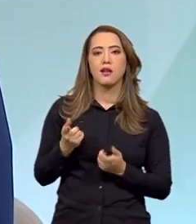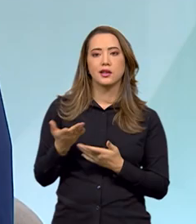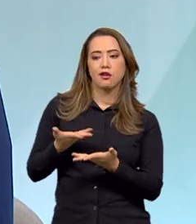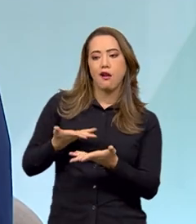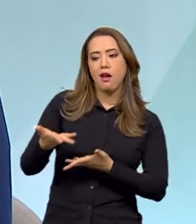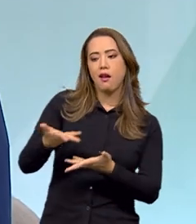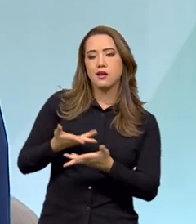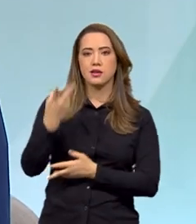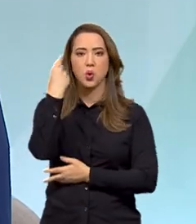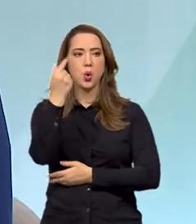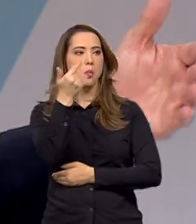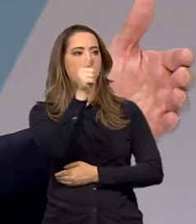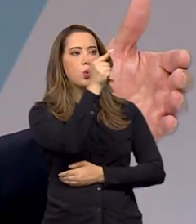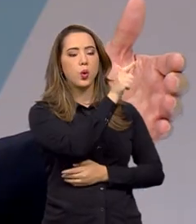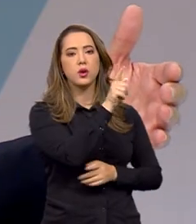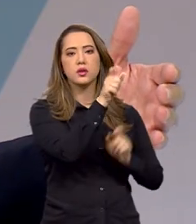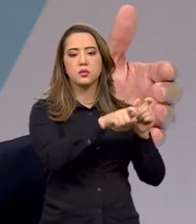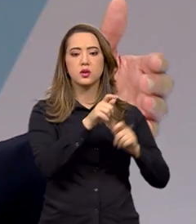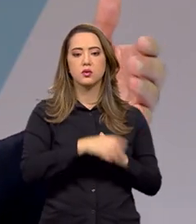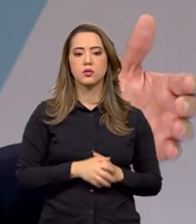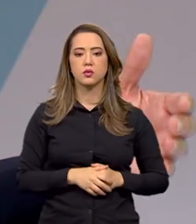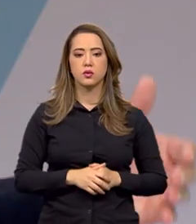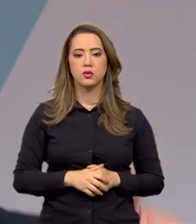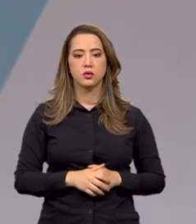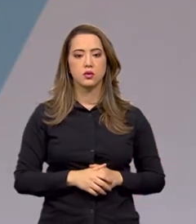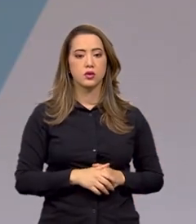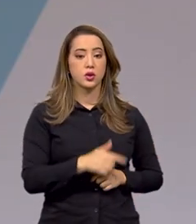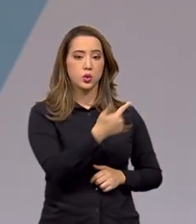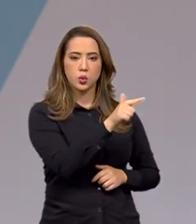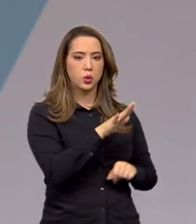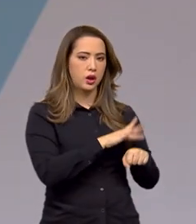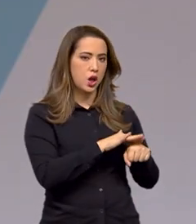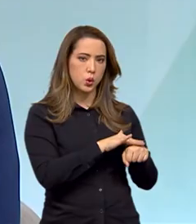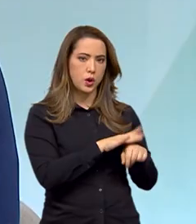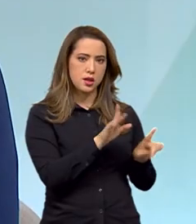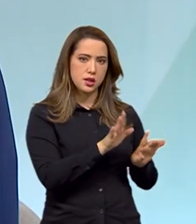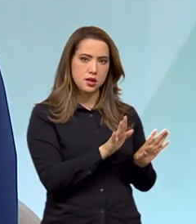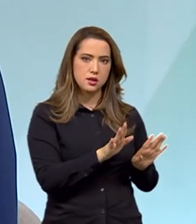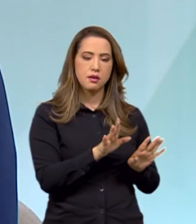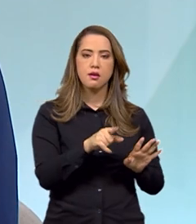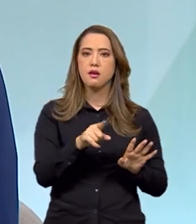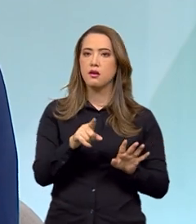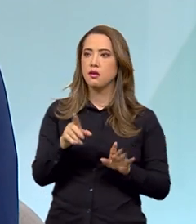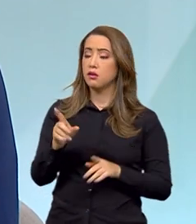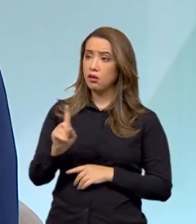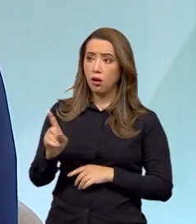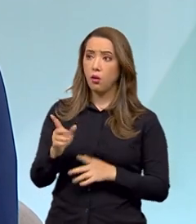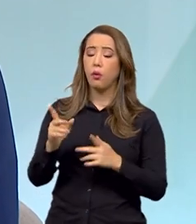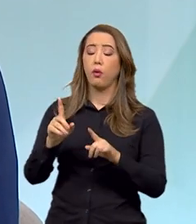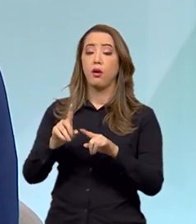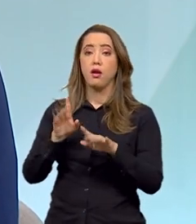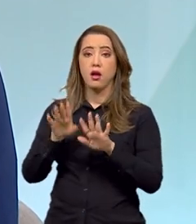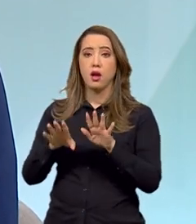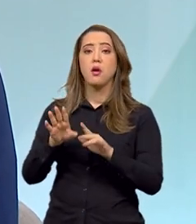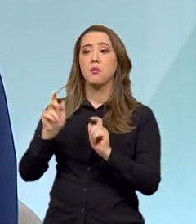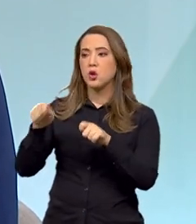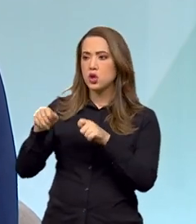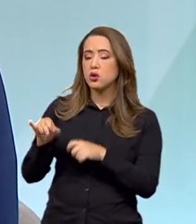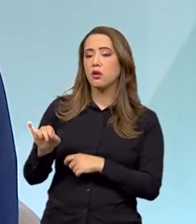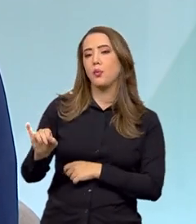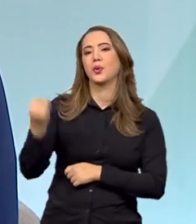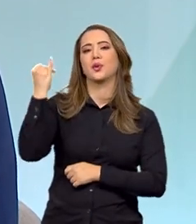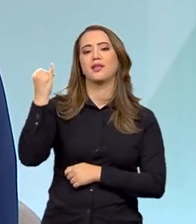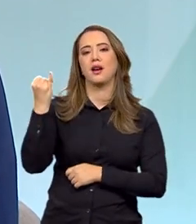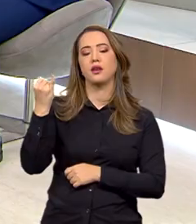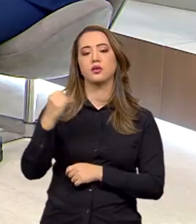uma relação normal com outras... não foram diagnosticadas com essa doença... E que podem... Tiveram uma oportunidade. Exatamente, abusar, ter essa